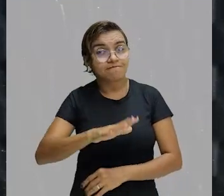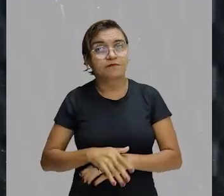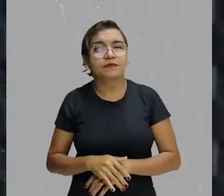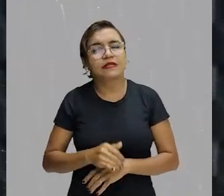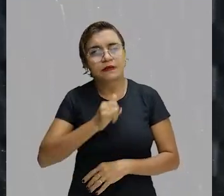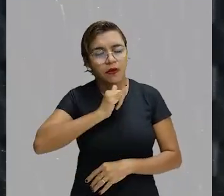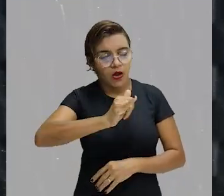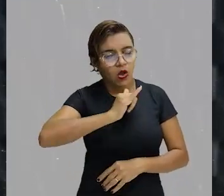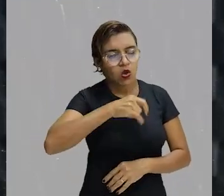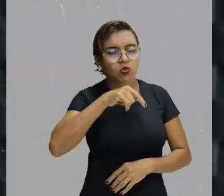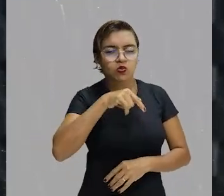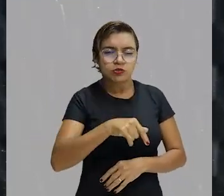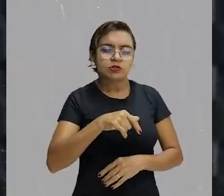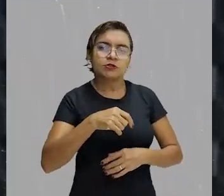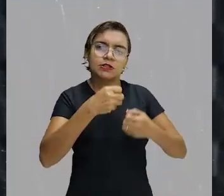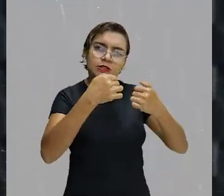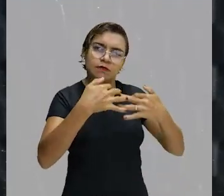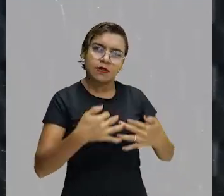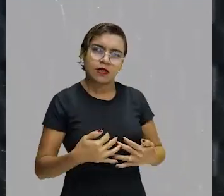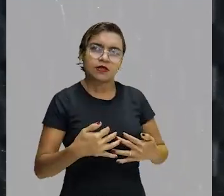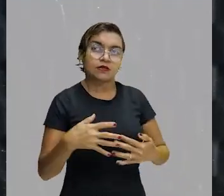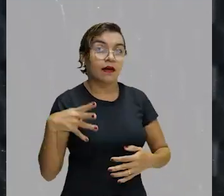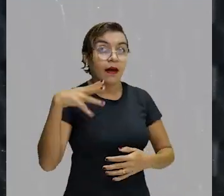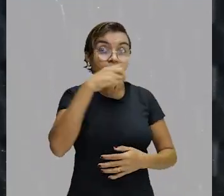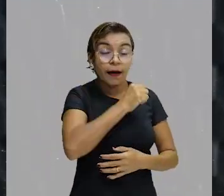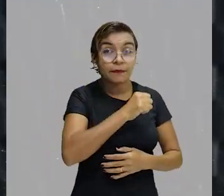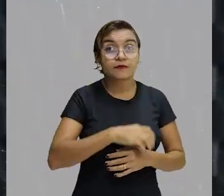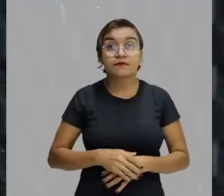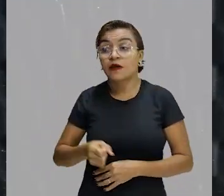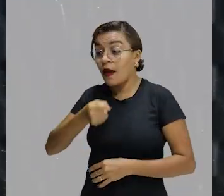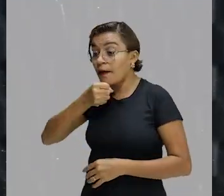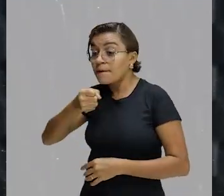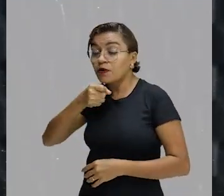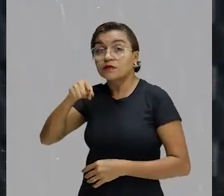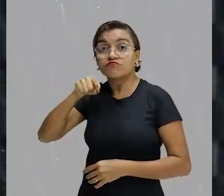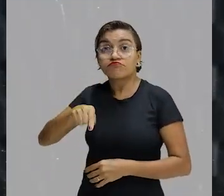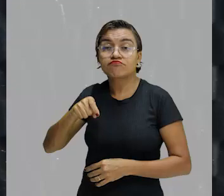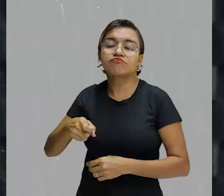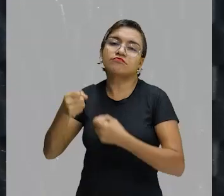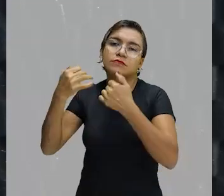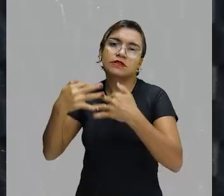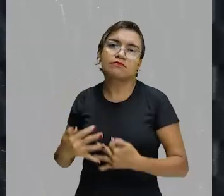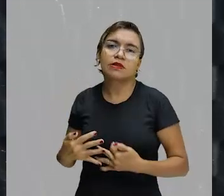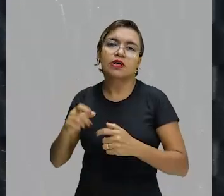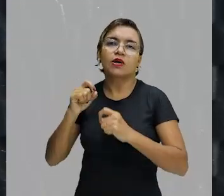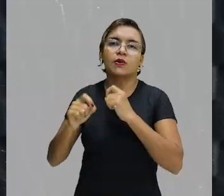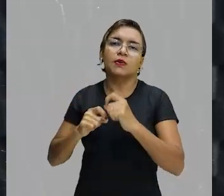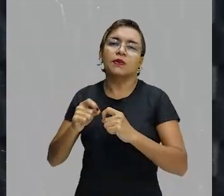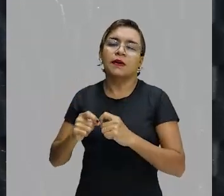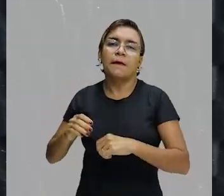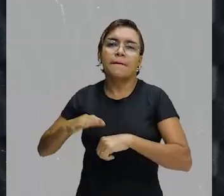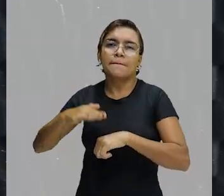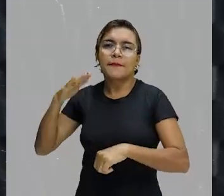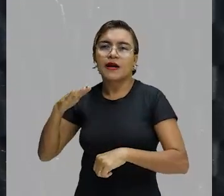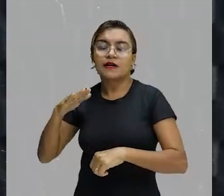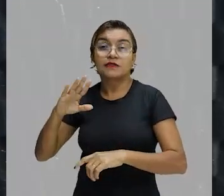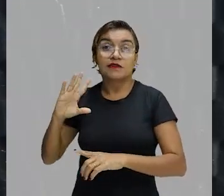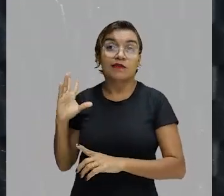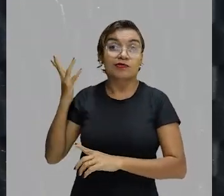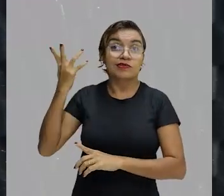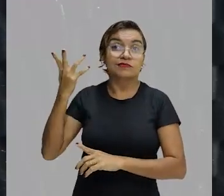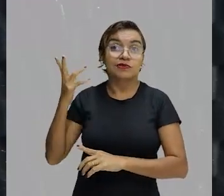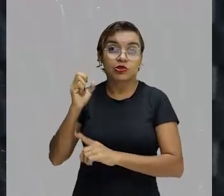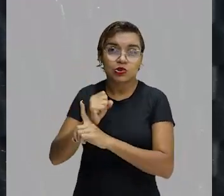notícia está ali, falando de forma instantânea o que aconteceu, a reportagem se preocupa bem mais com os fenômenos sociais,